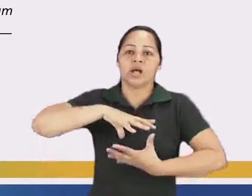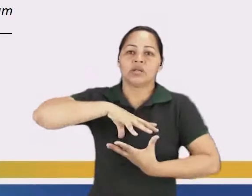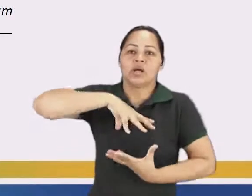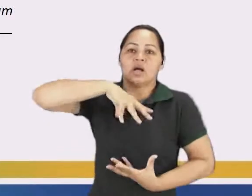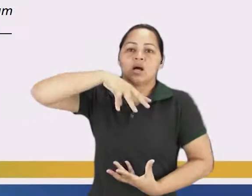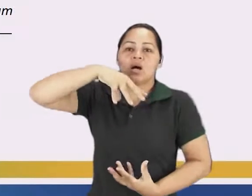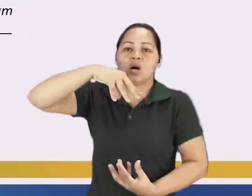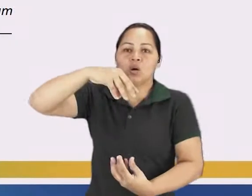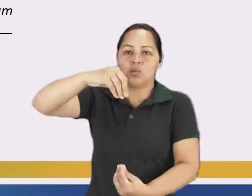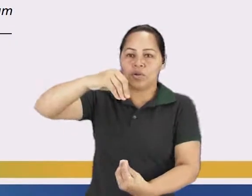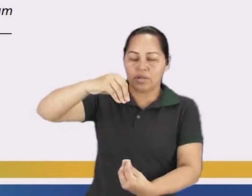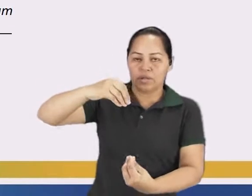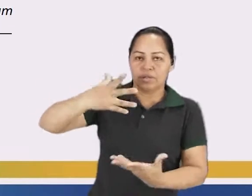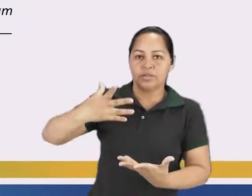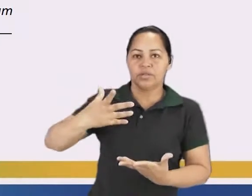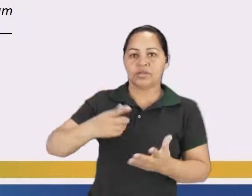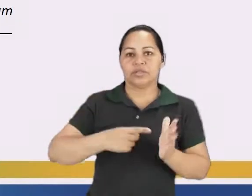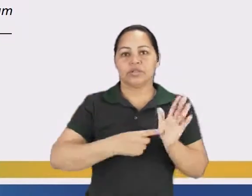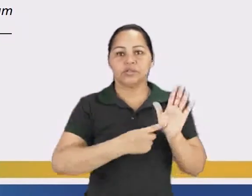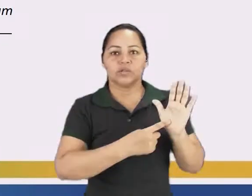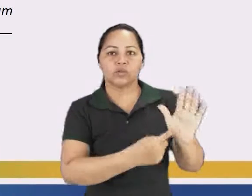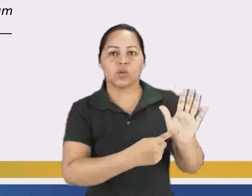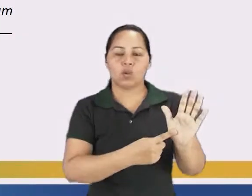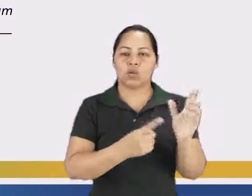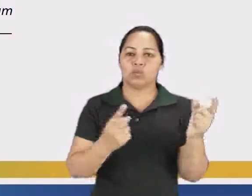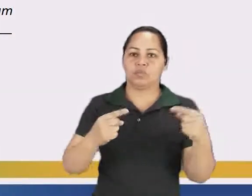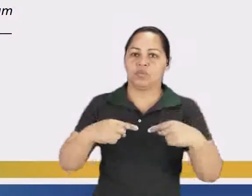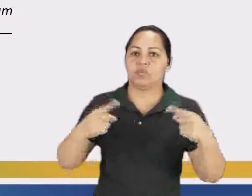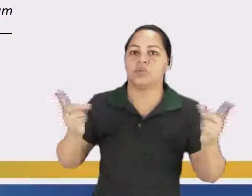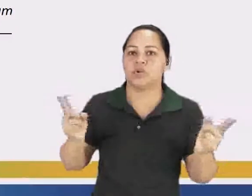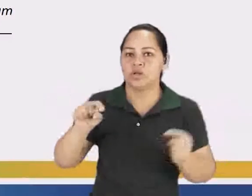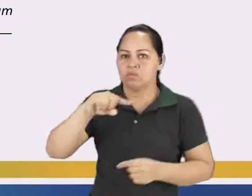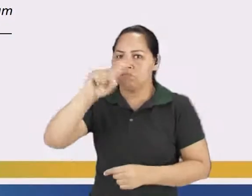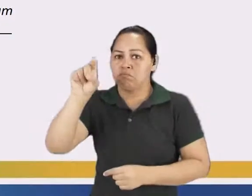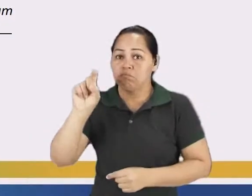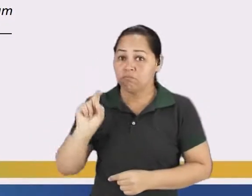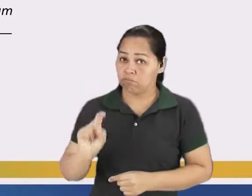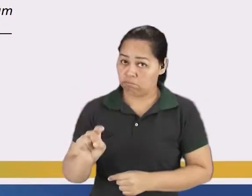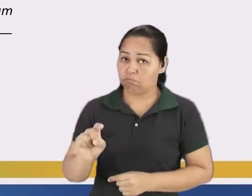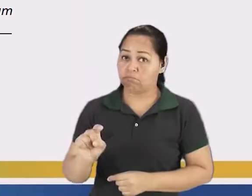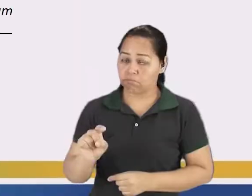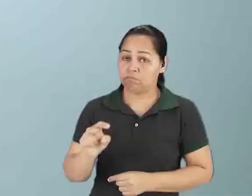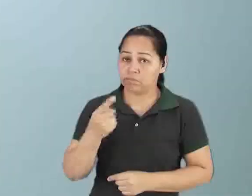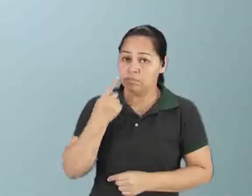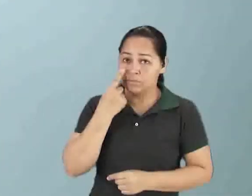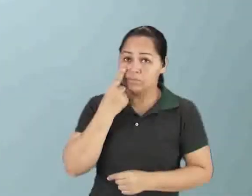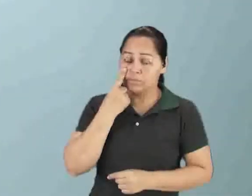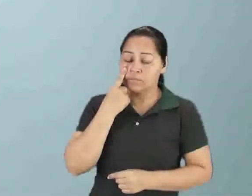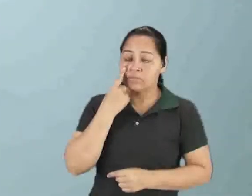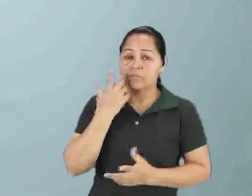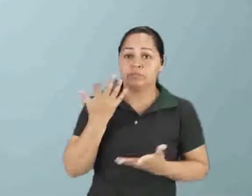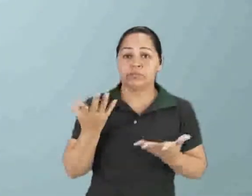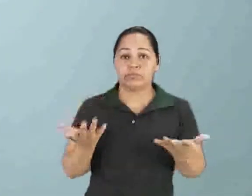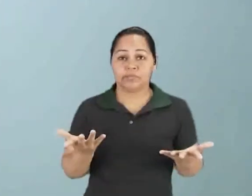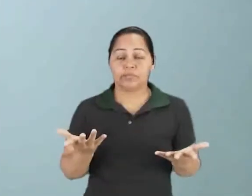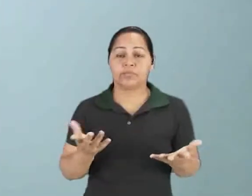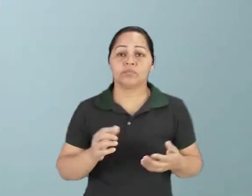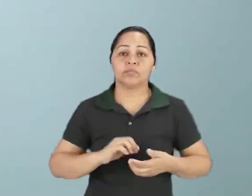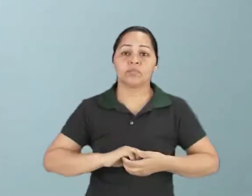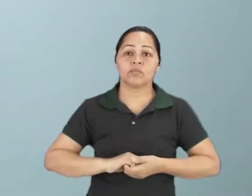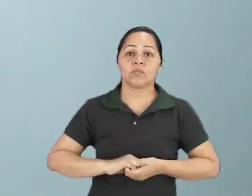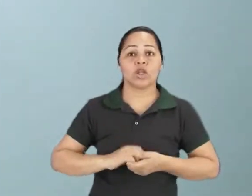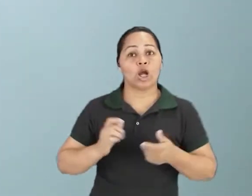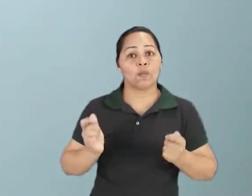expressos através de antíteses, paradoxos e interrogações. Viram? Questões simples